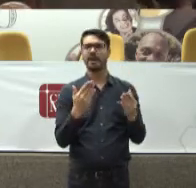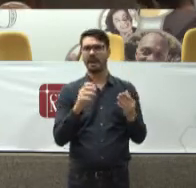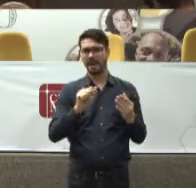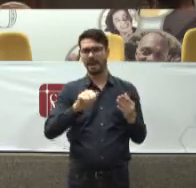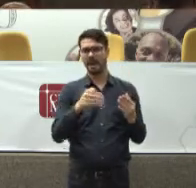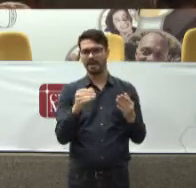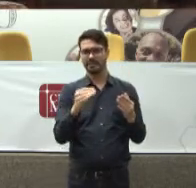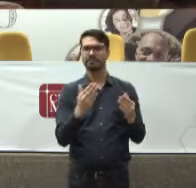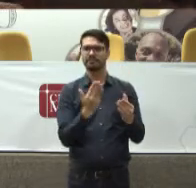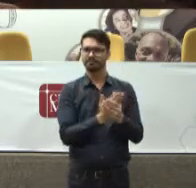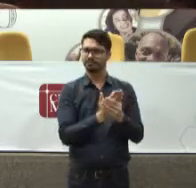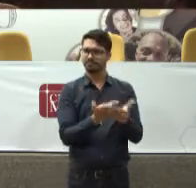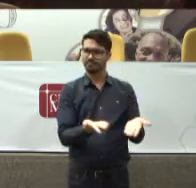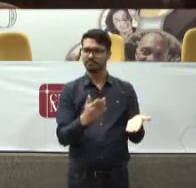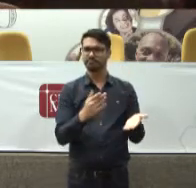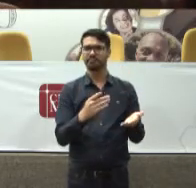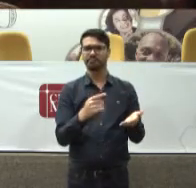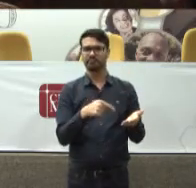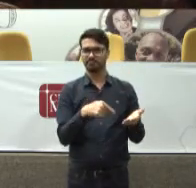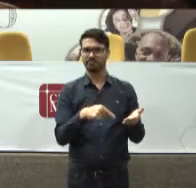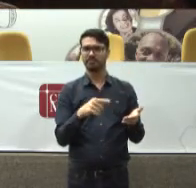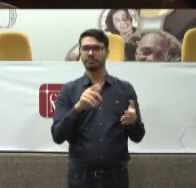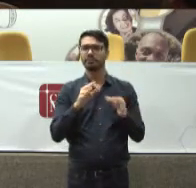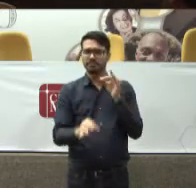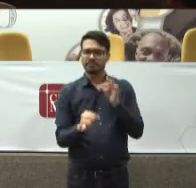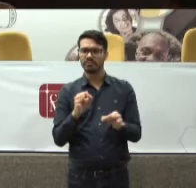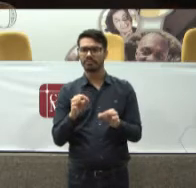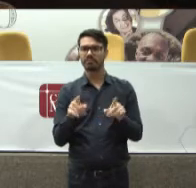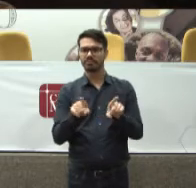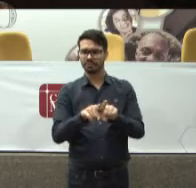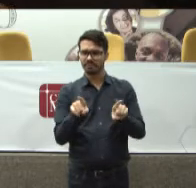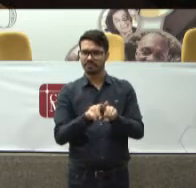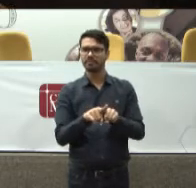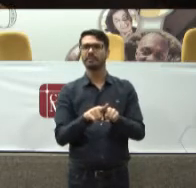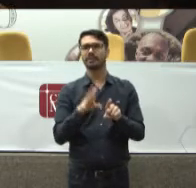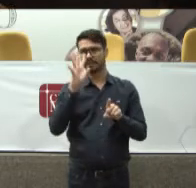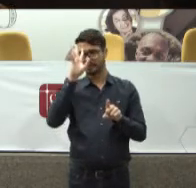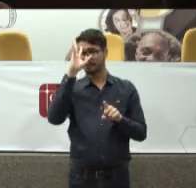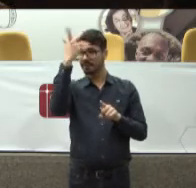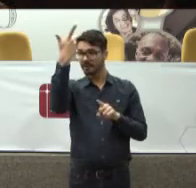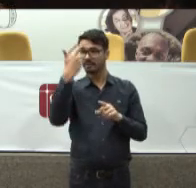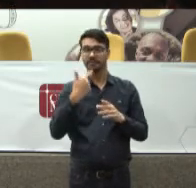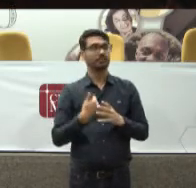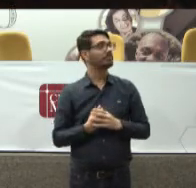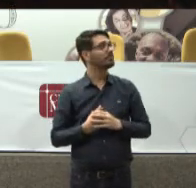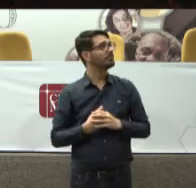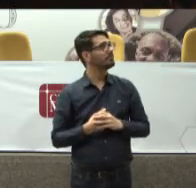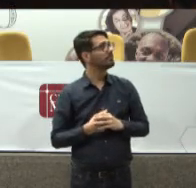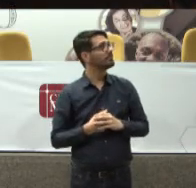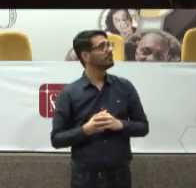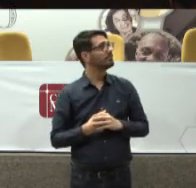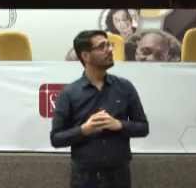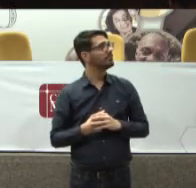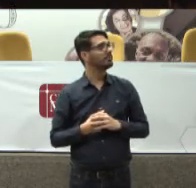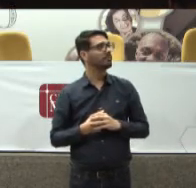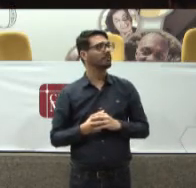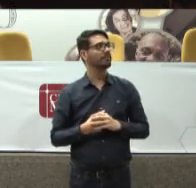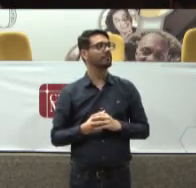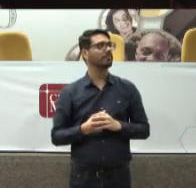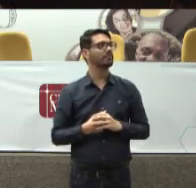judiciais E também Até nas decisões judiciais Então eu Me